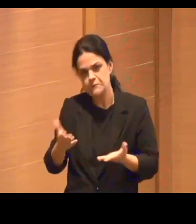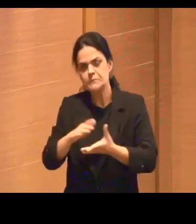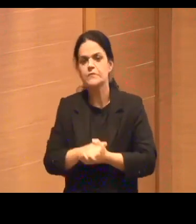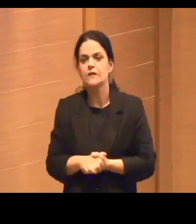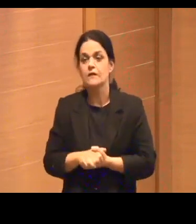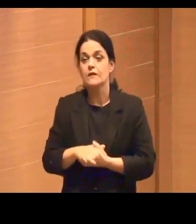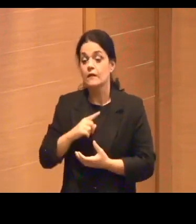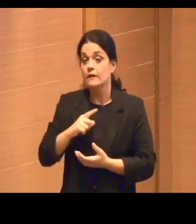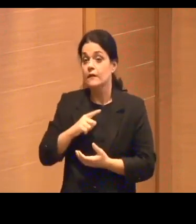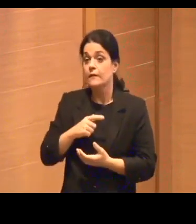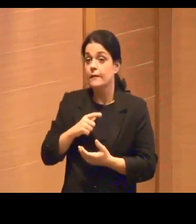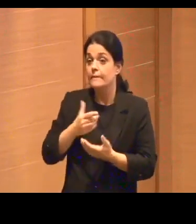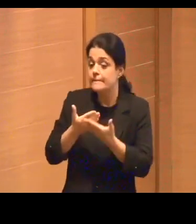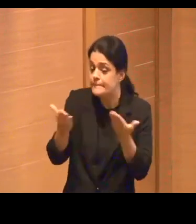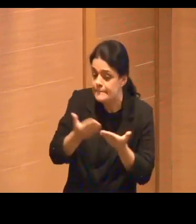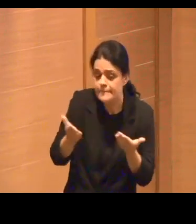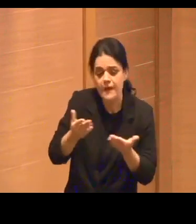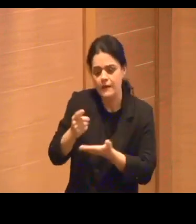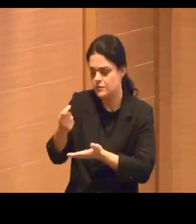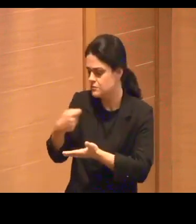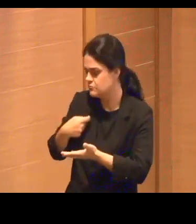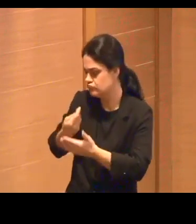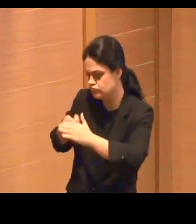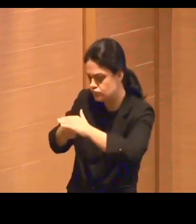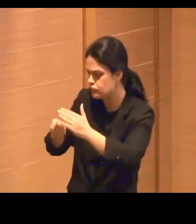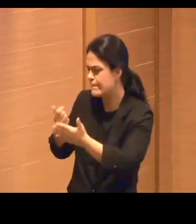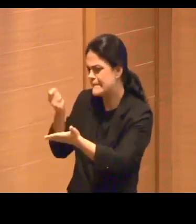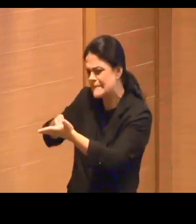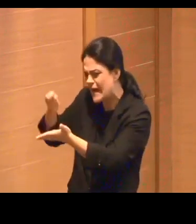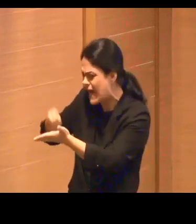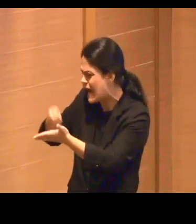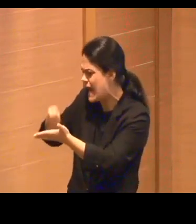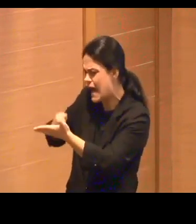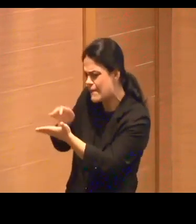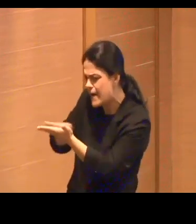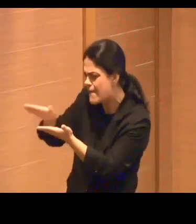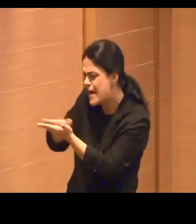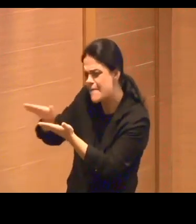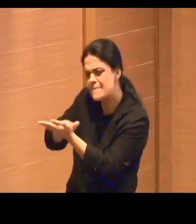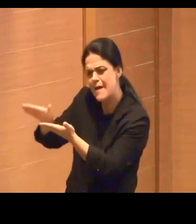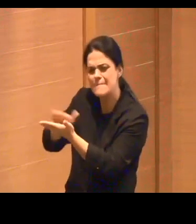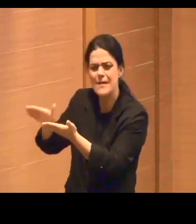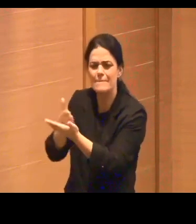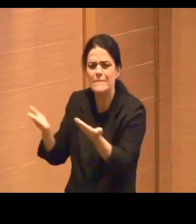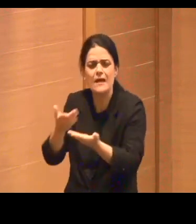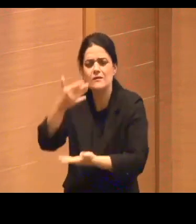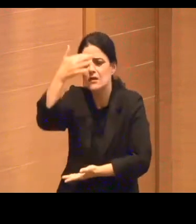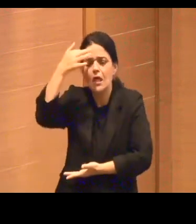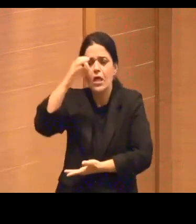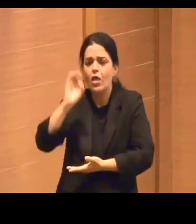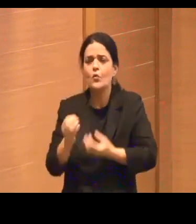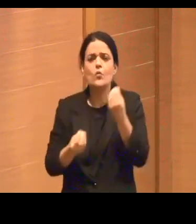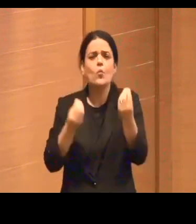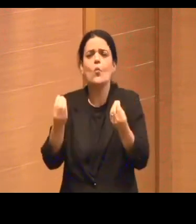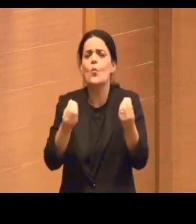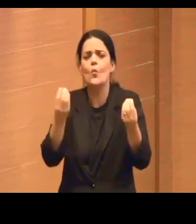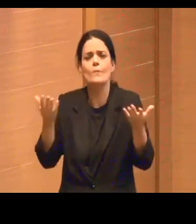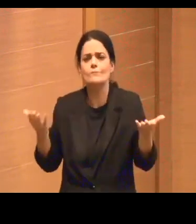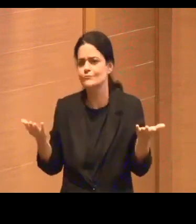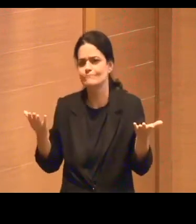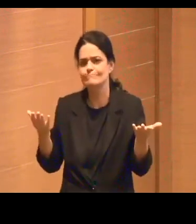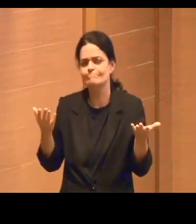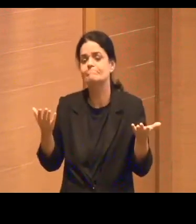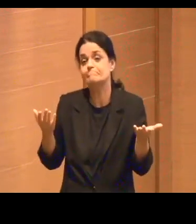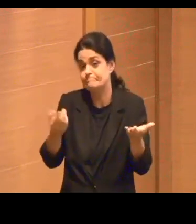FAPERJ paga todo o financiamento da impressão, tudo. E aí eu não consigo entender por que ainda se